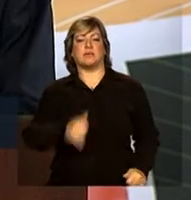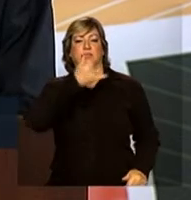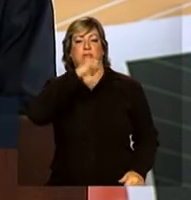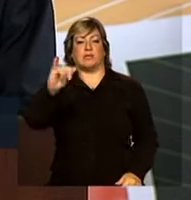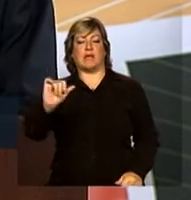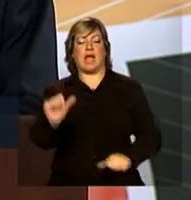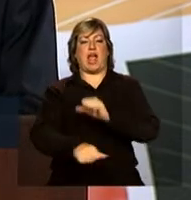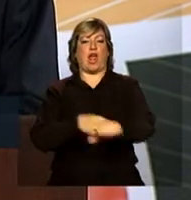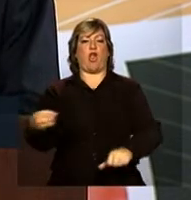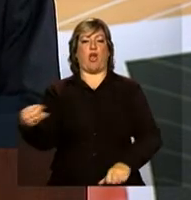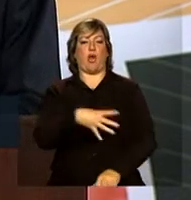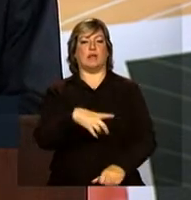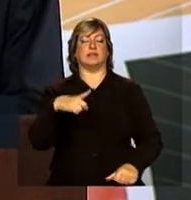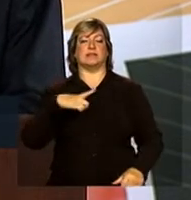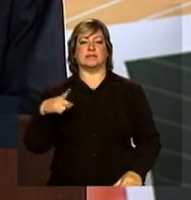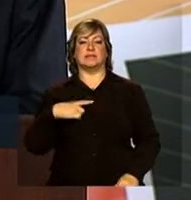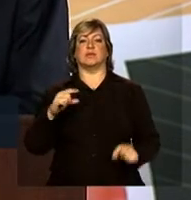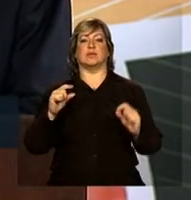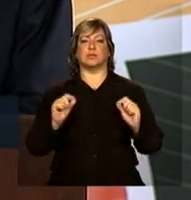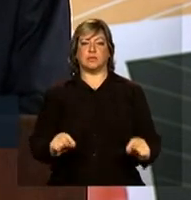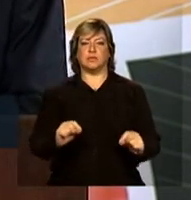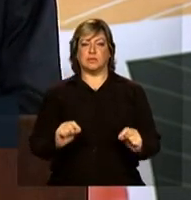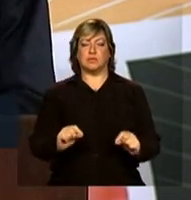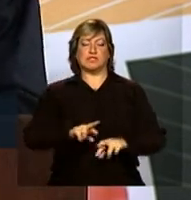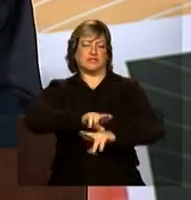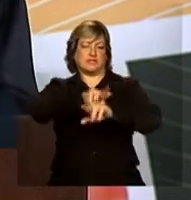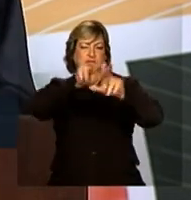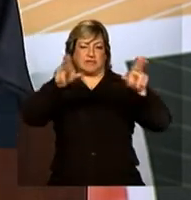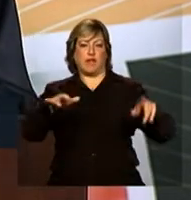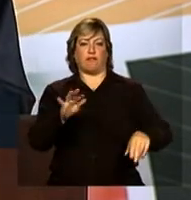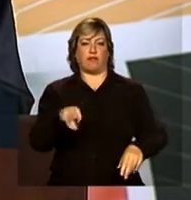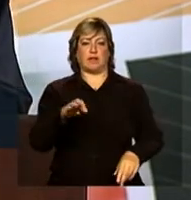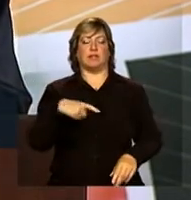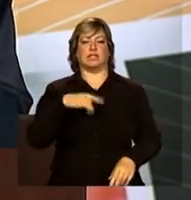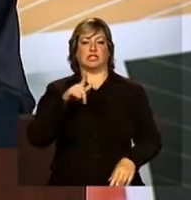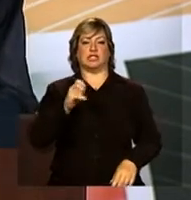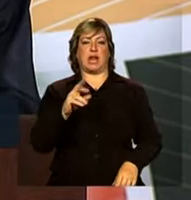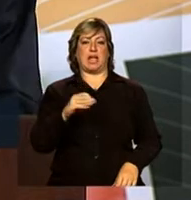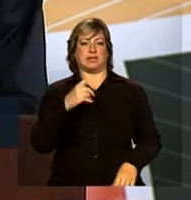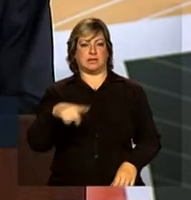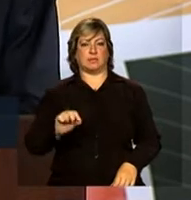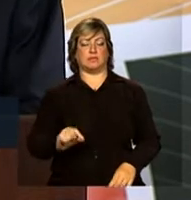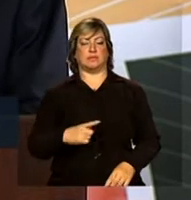renovável e por sua diversidade de fontes de geração.